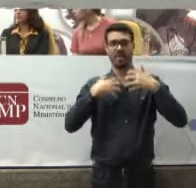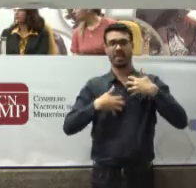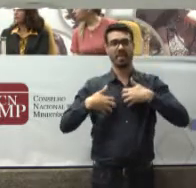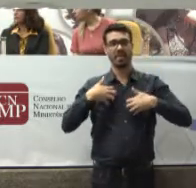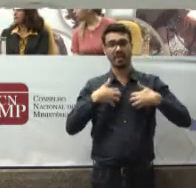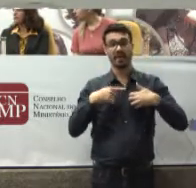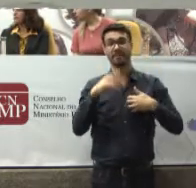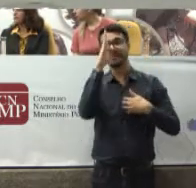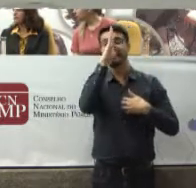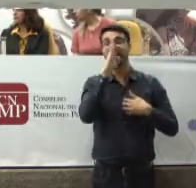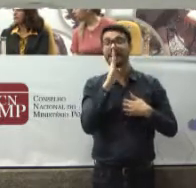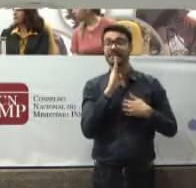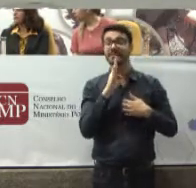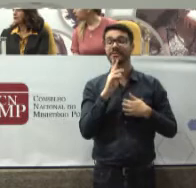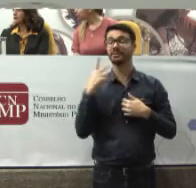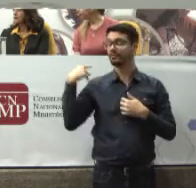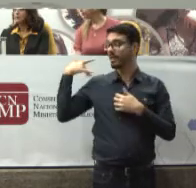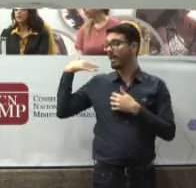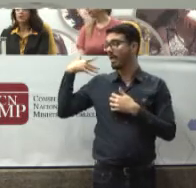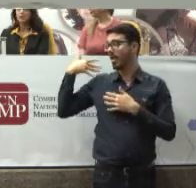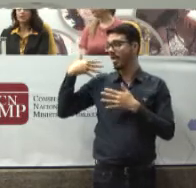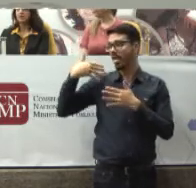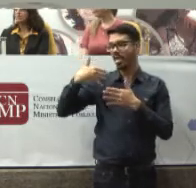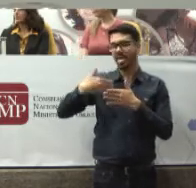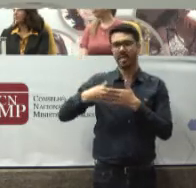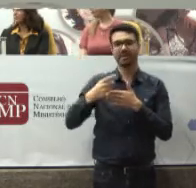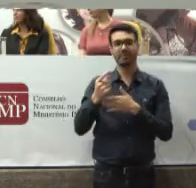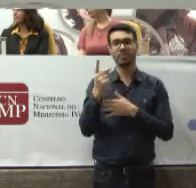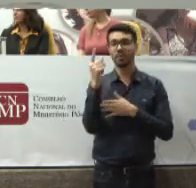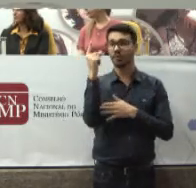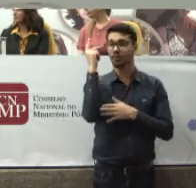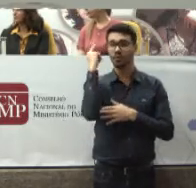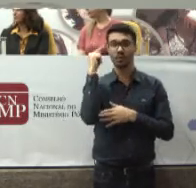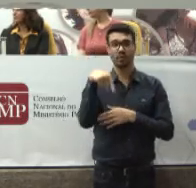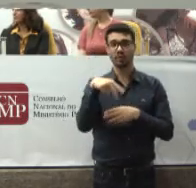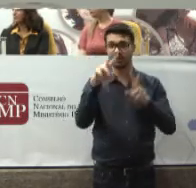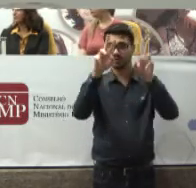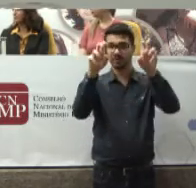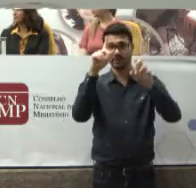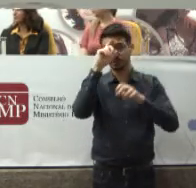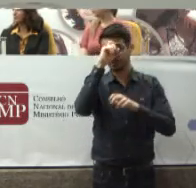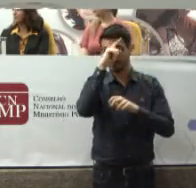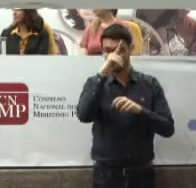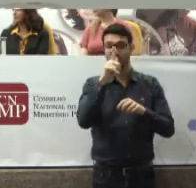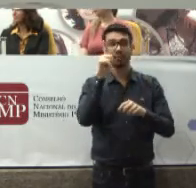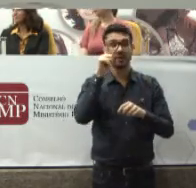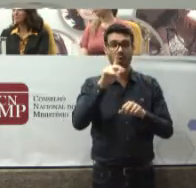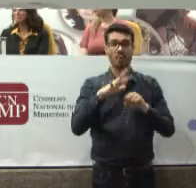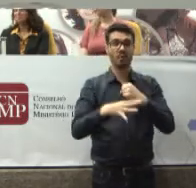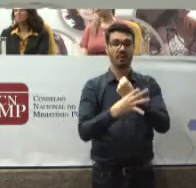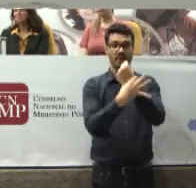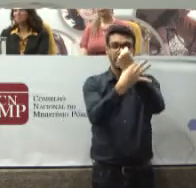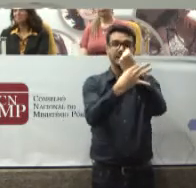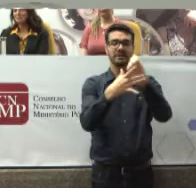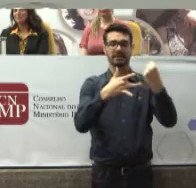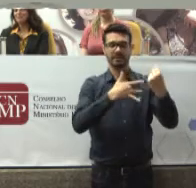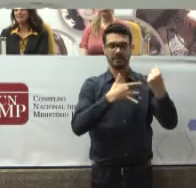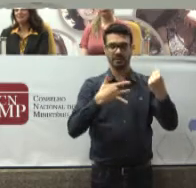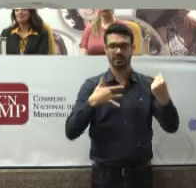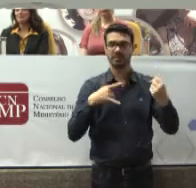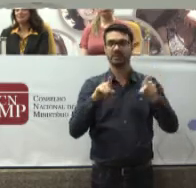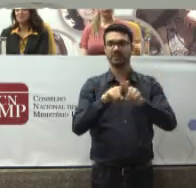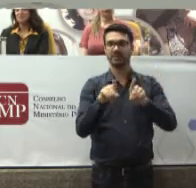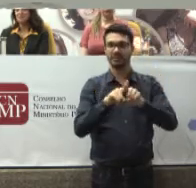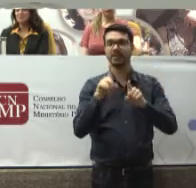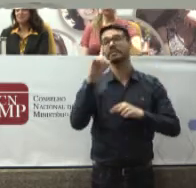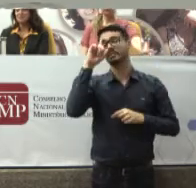pelos brasileiros Há muitas décadas É exatamente a dificuldade de acesso à saúde A dificuldade de